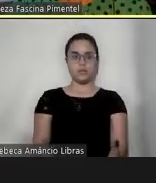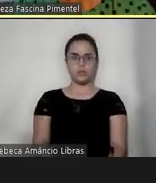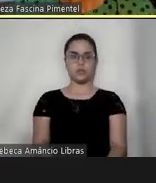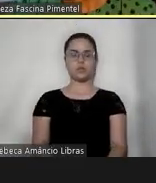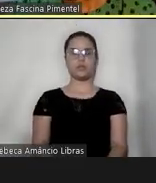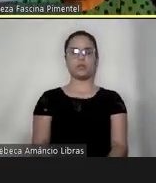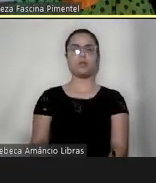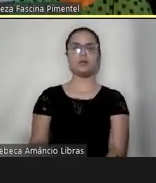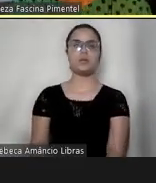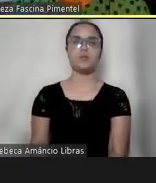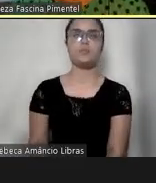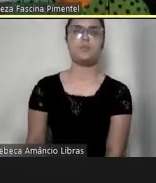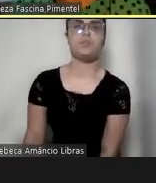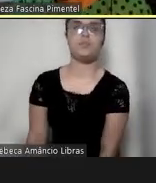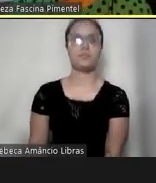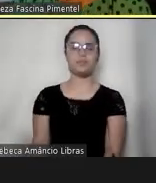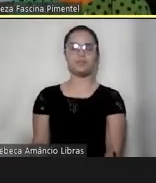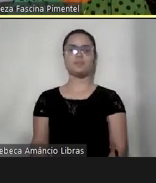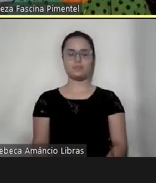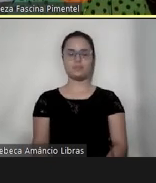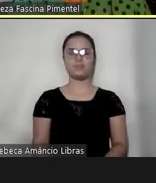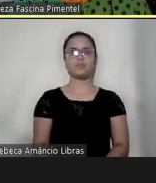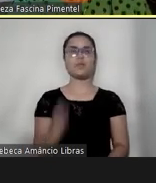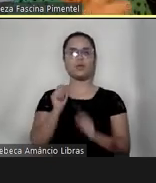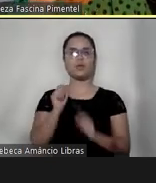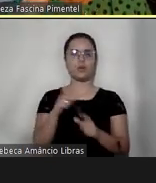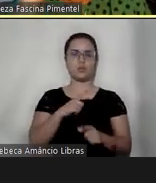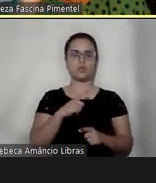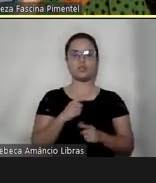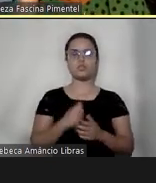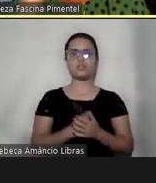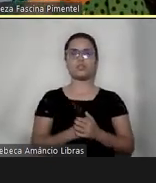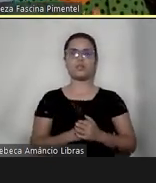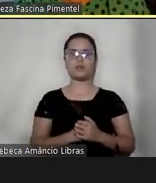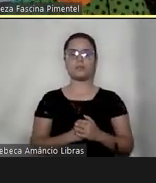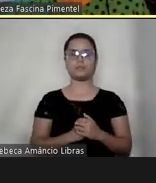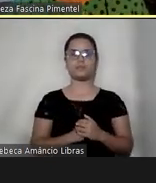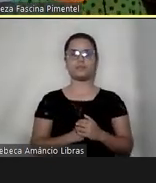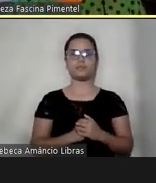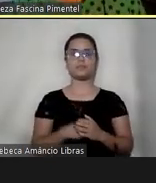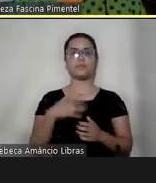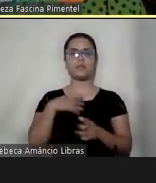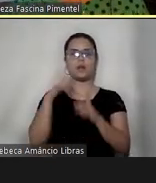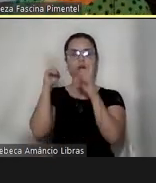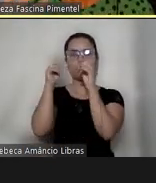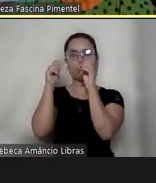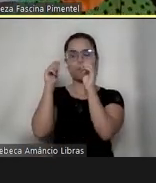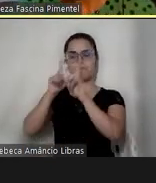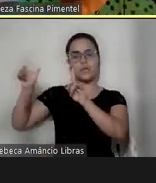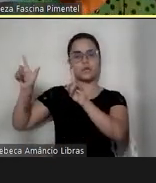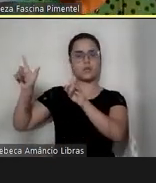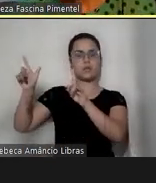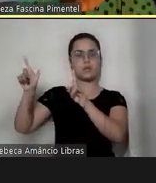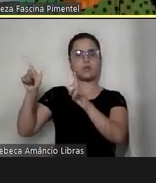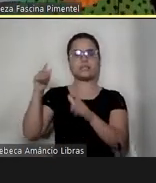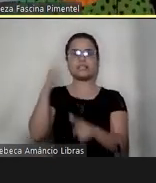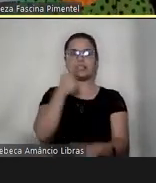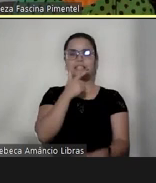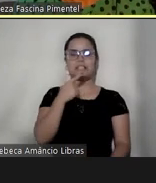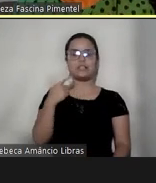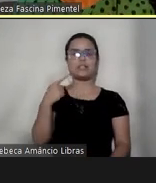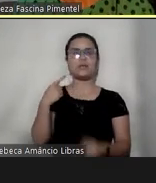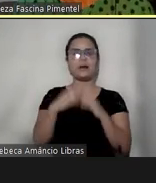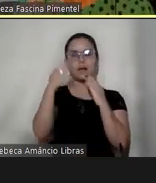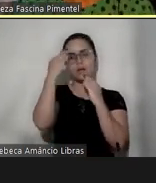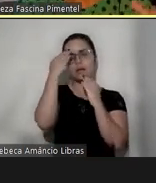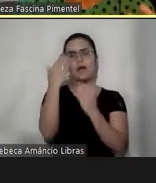É, o que eu tinha... Eu mudei aqui o áudio, tá? E tem uma foto minha aqui sorrindo pra agradecer.